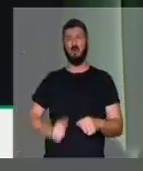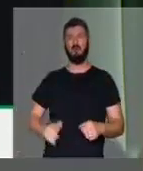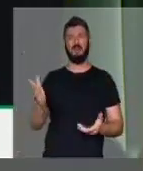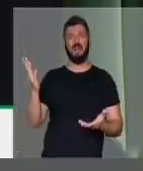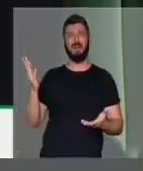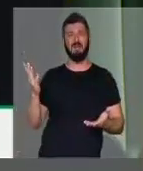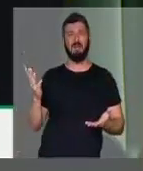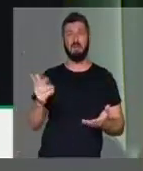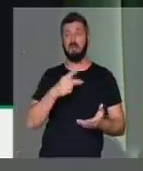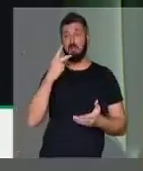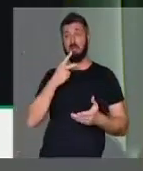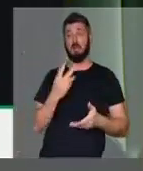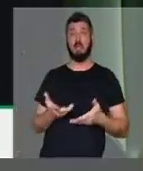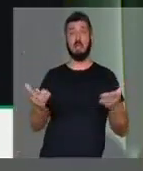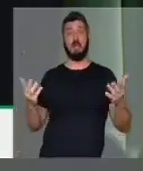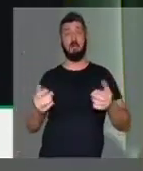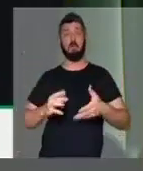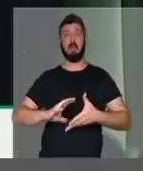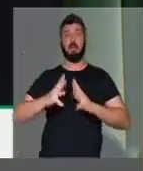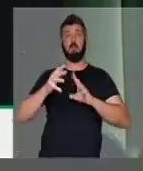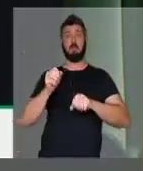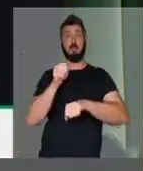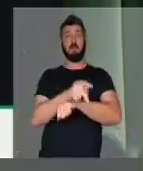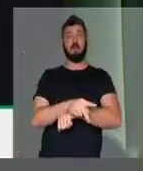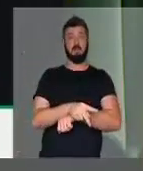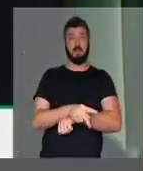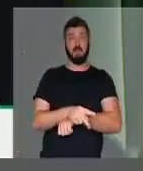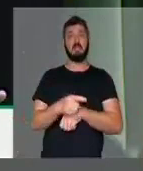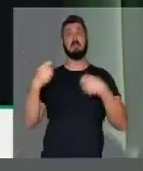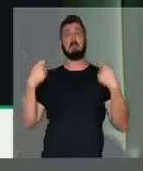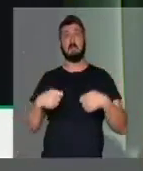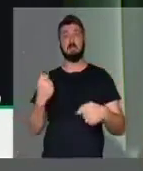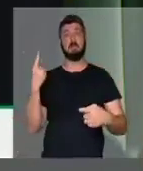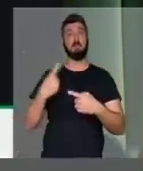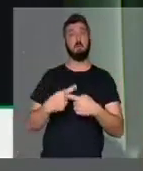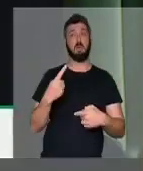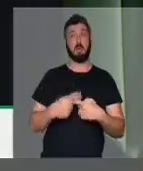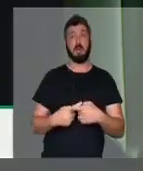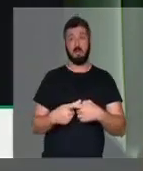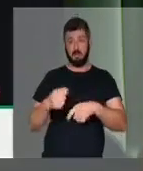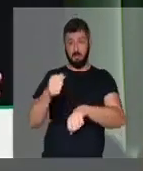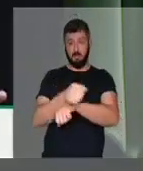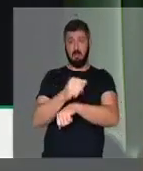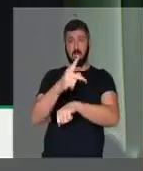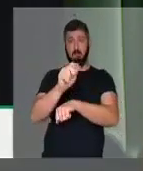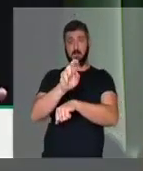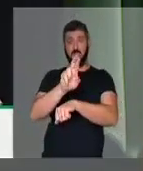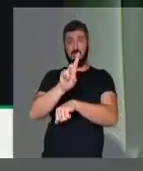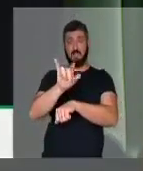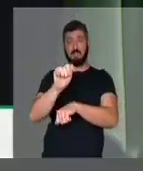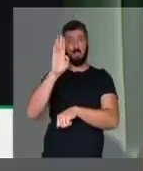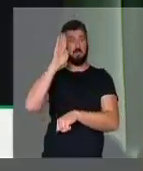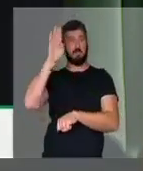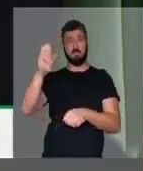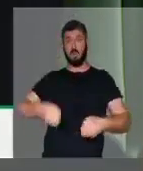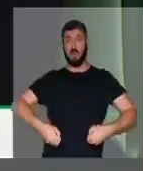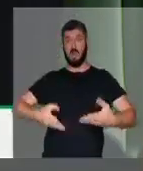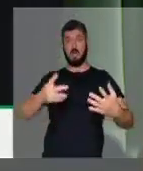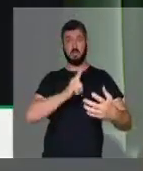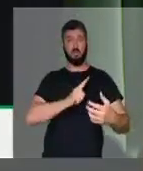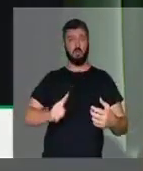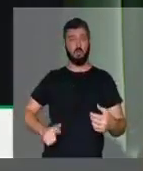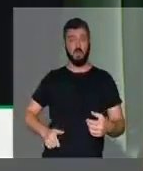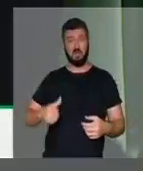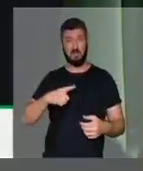federal dizendo que a reforma da Previdência é necessária porque a Previdência é o maior gasto que a União